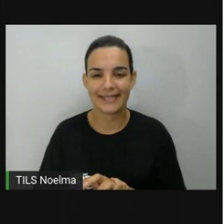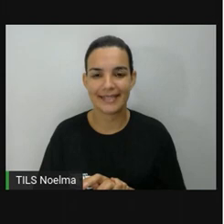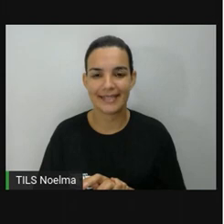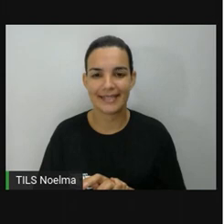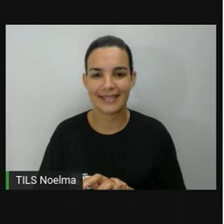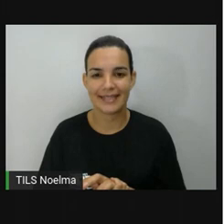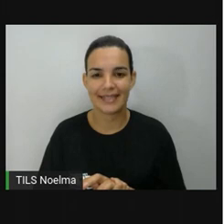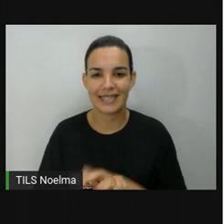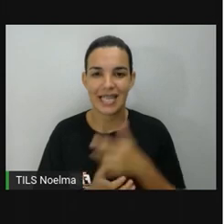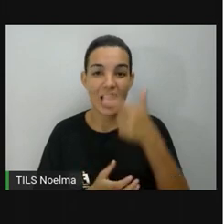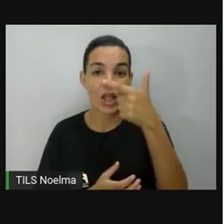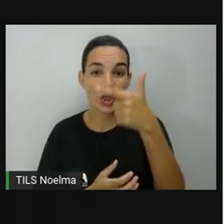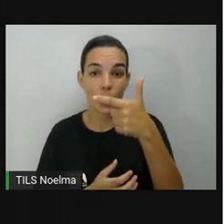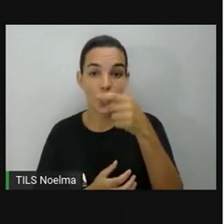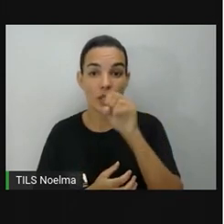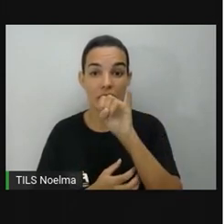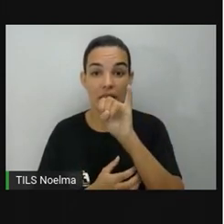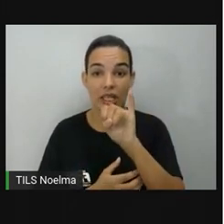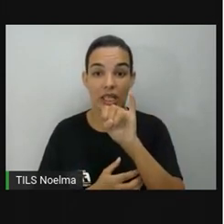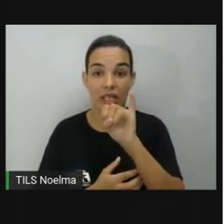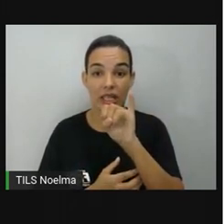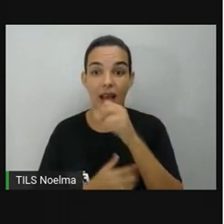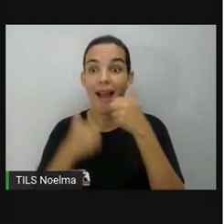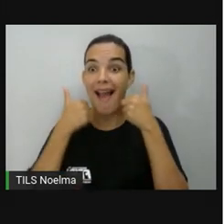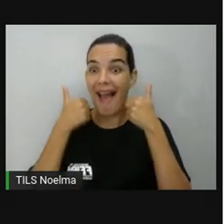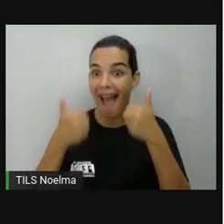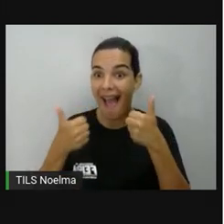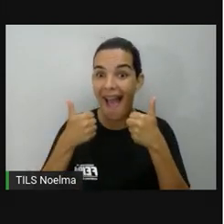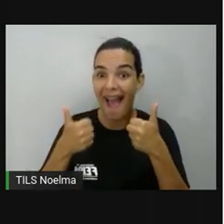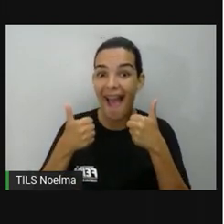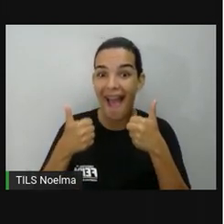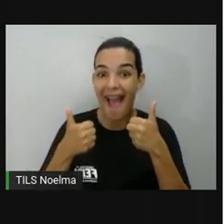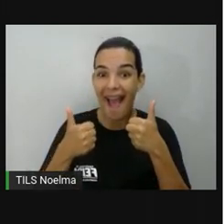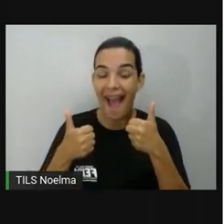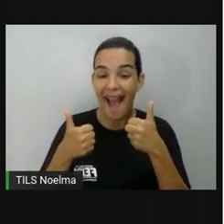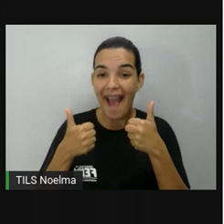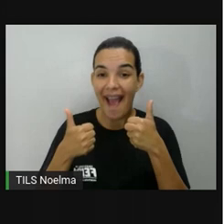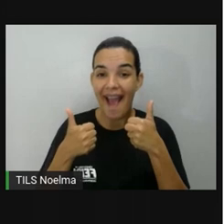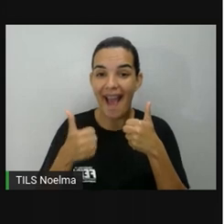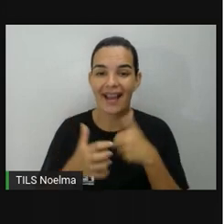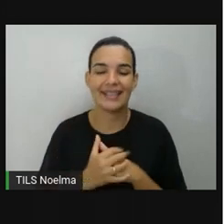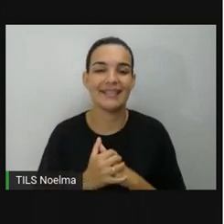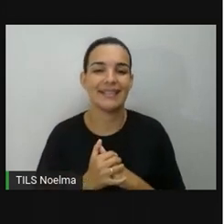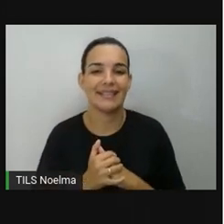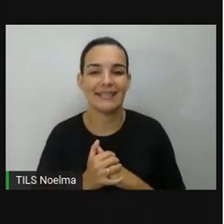2E Acertou! Acertou 1 de 3